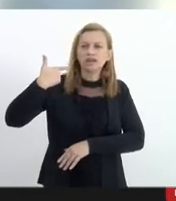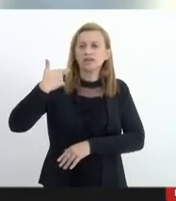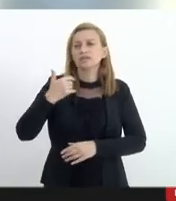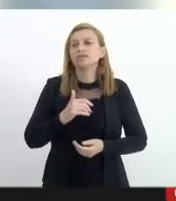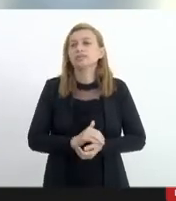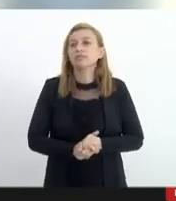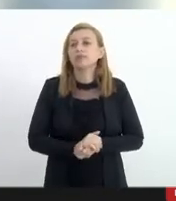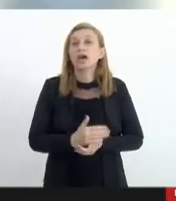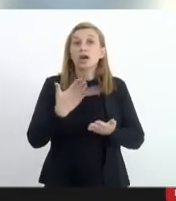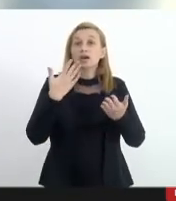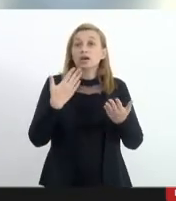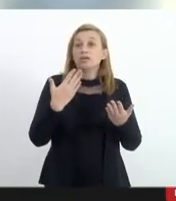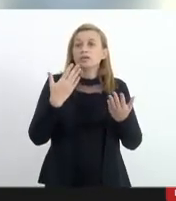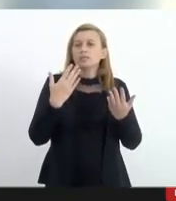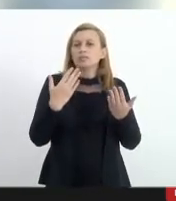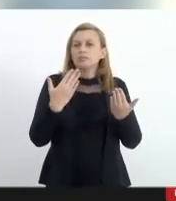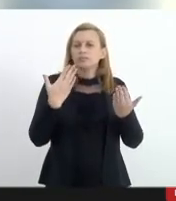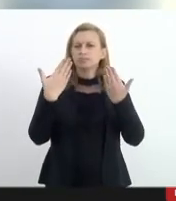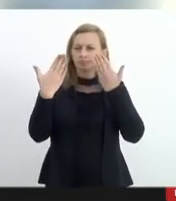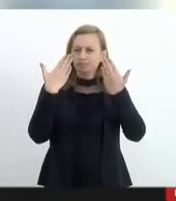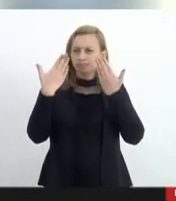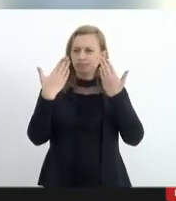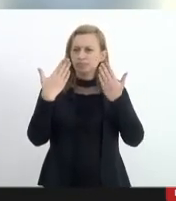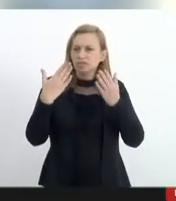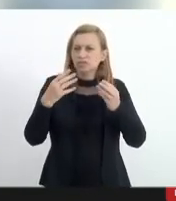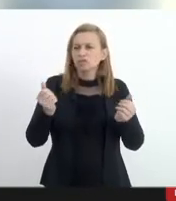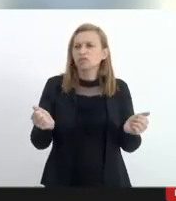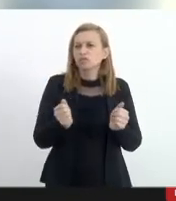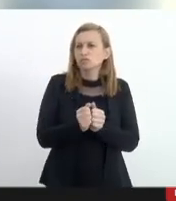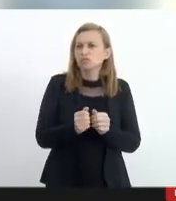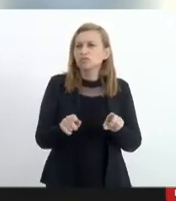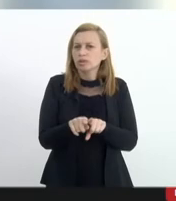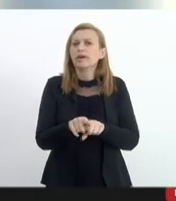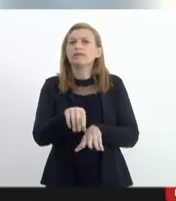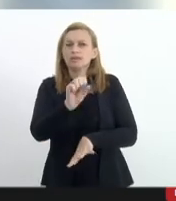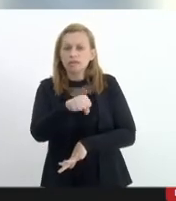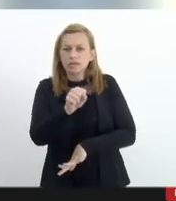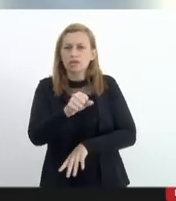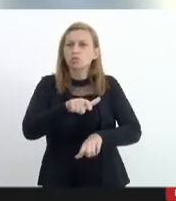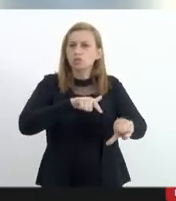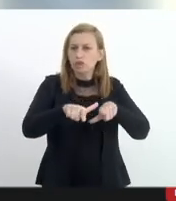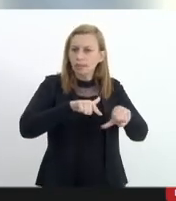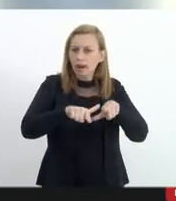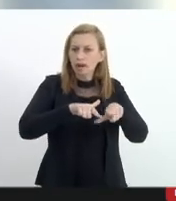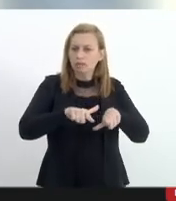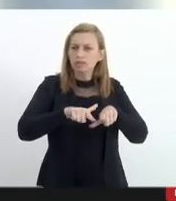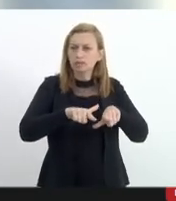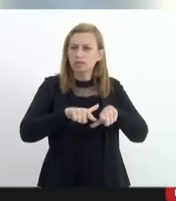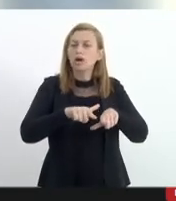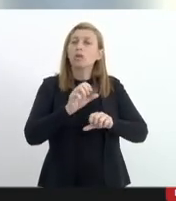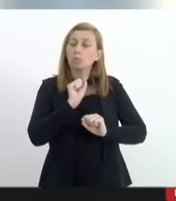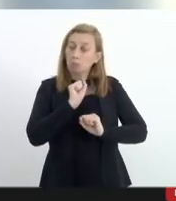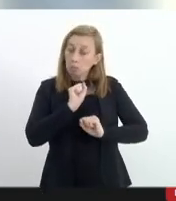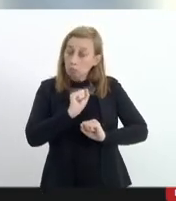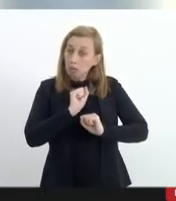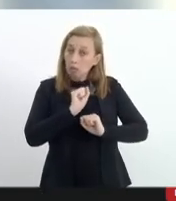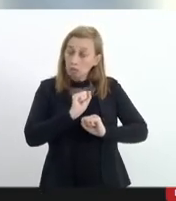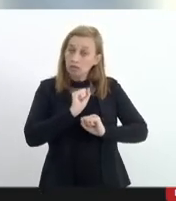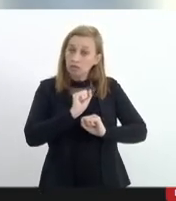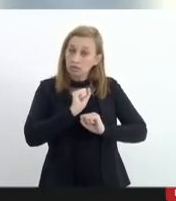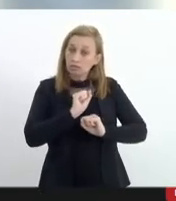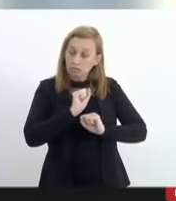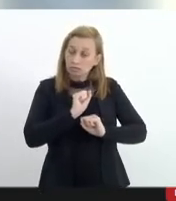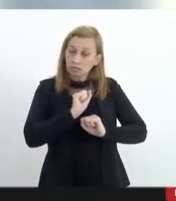psiquiátricas envolvidas sim o trabalho ele pode potencializar